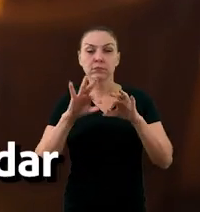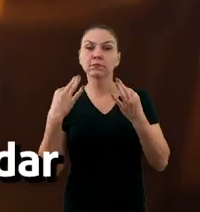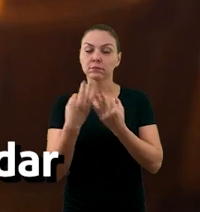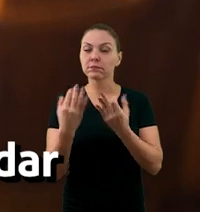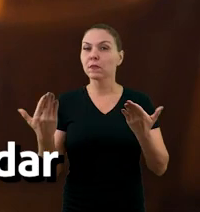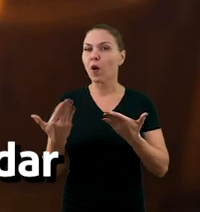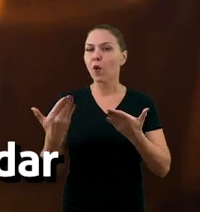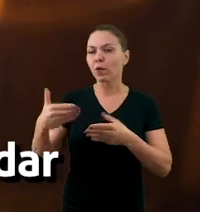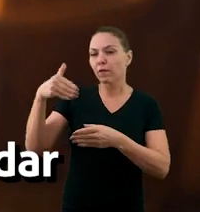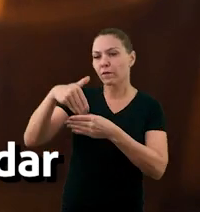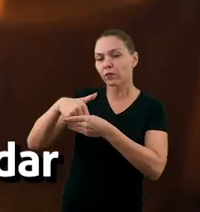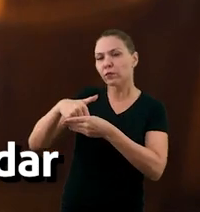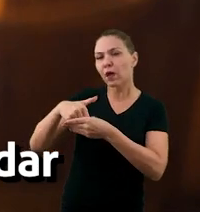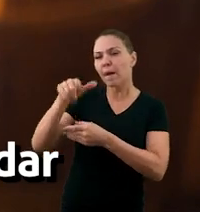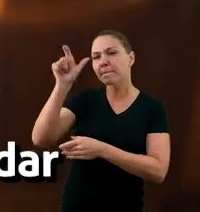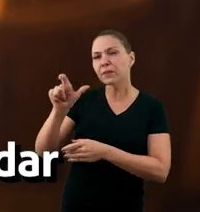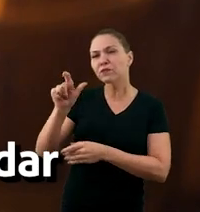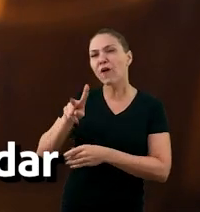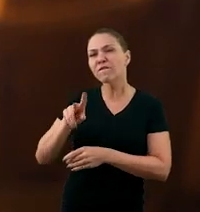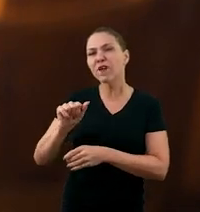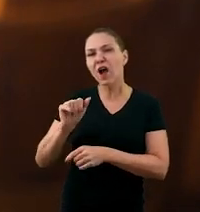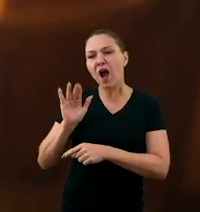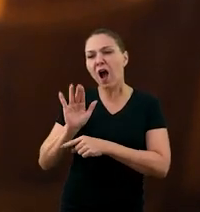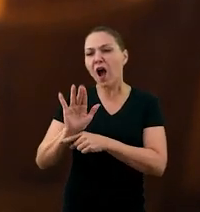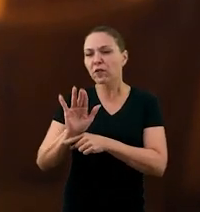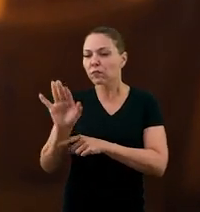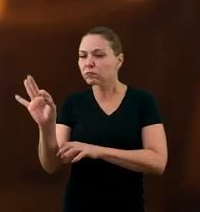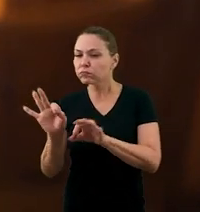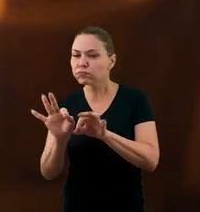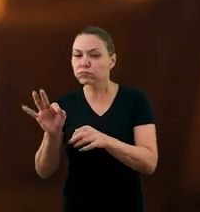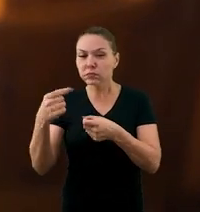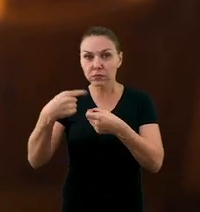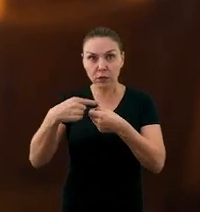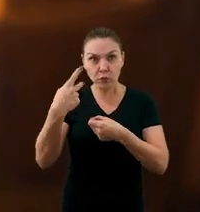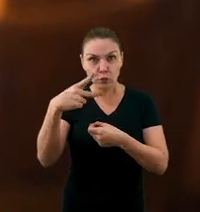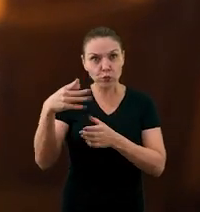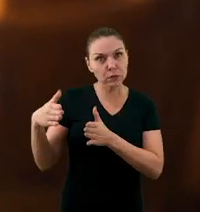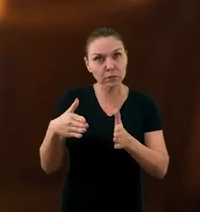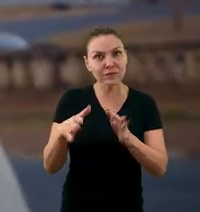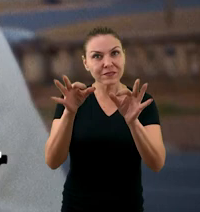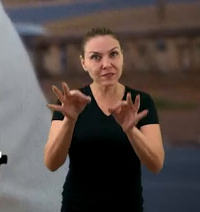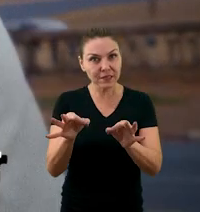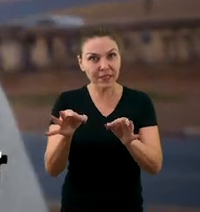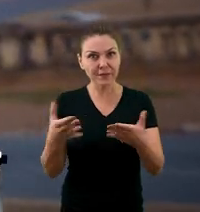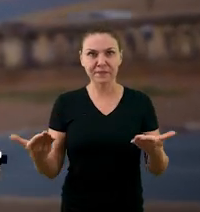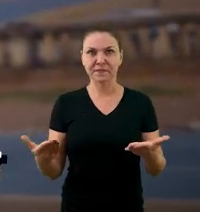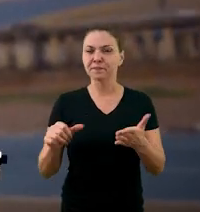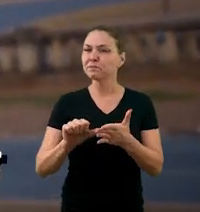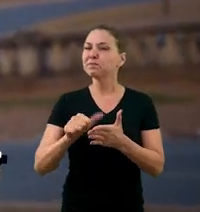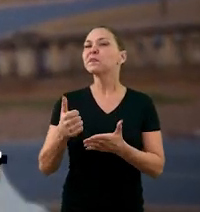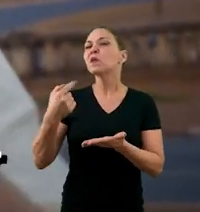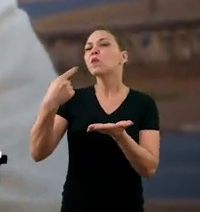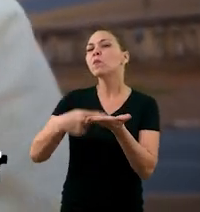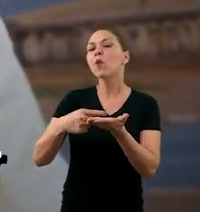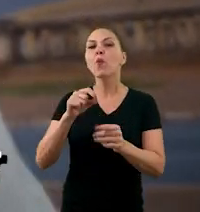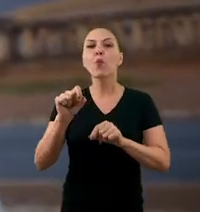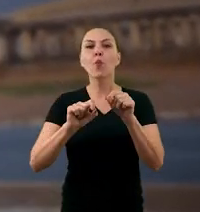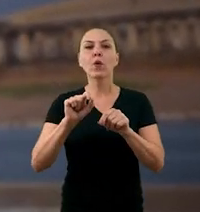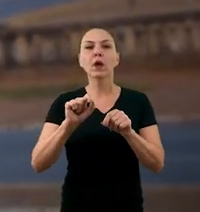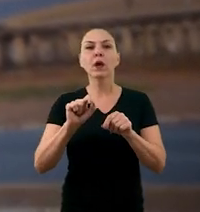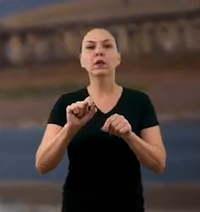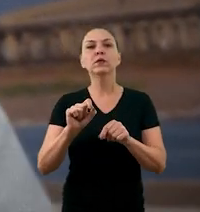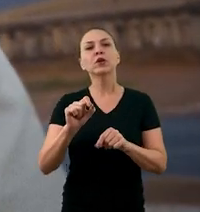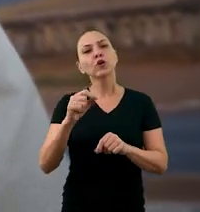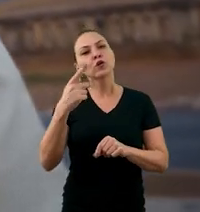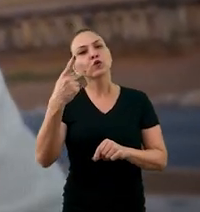Agora é hora de votar em quem vai nos ajudar a colocar a sua cidade no rumo certo. O nosso primeiro compromisso é colocar